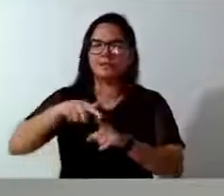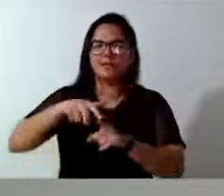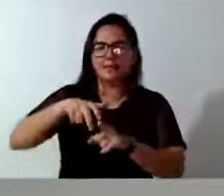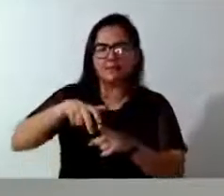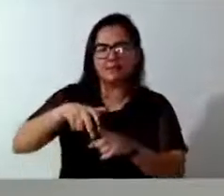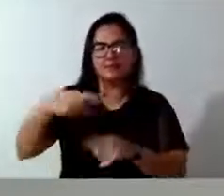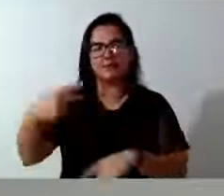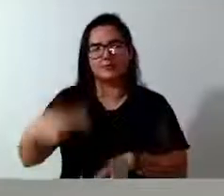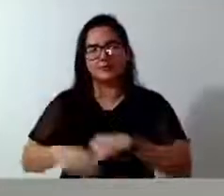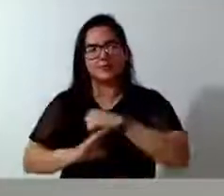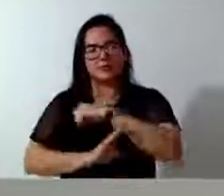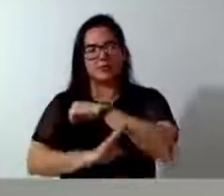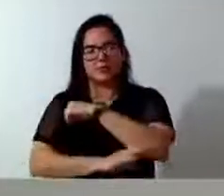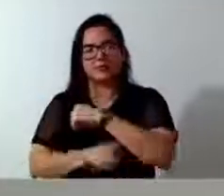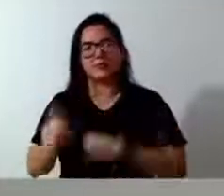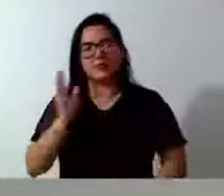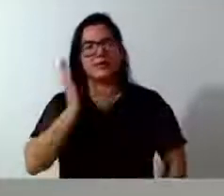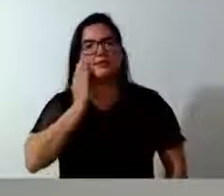vereador Gato sabe disso,